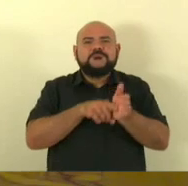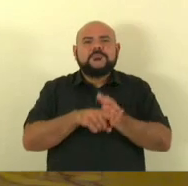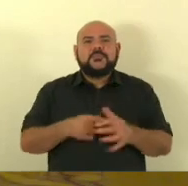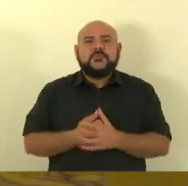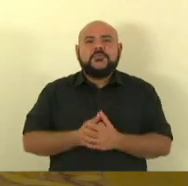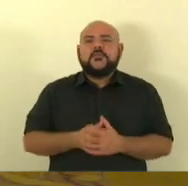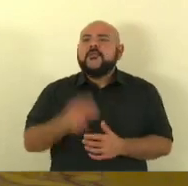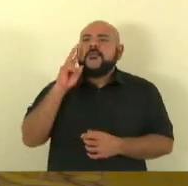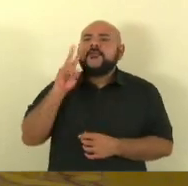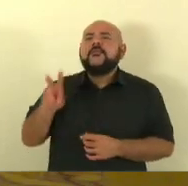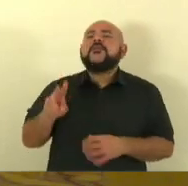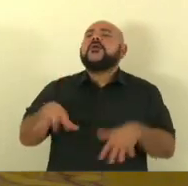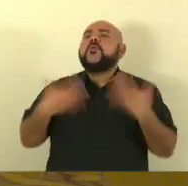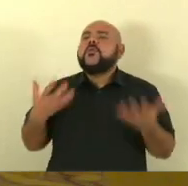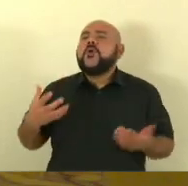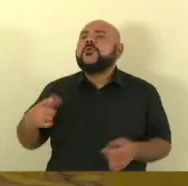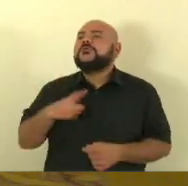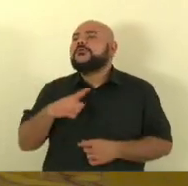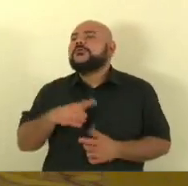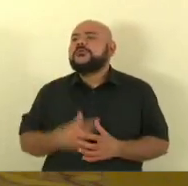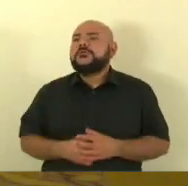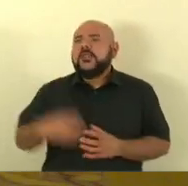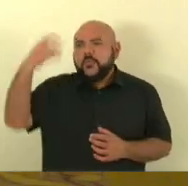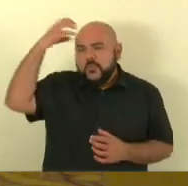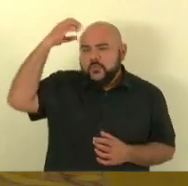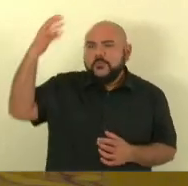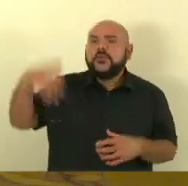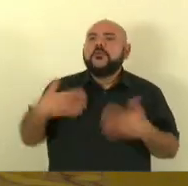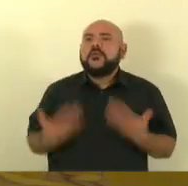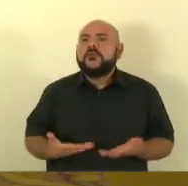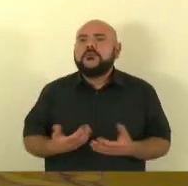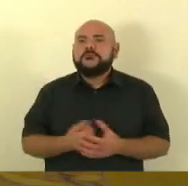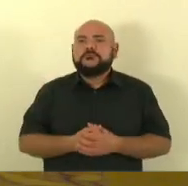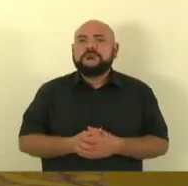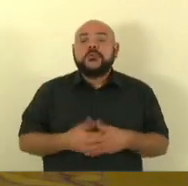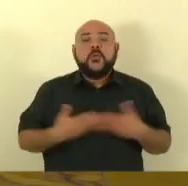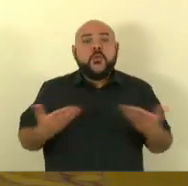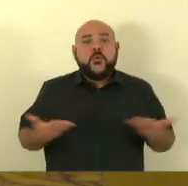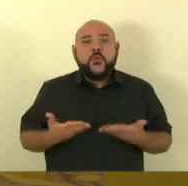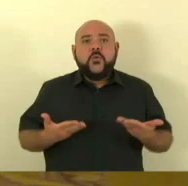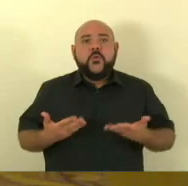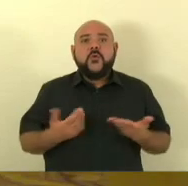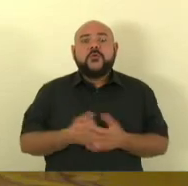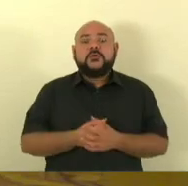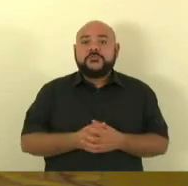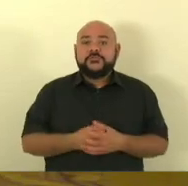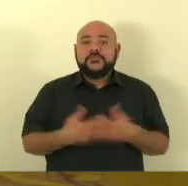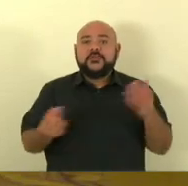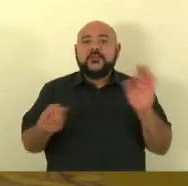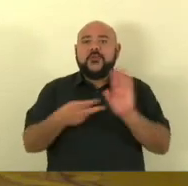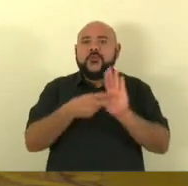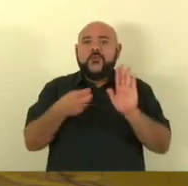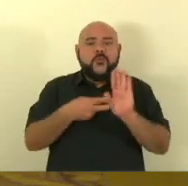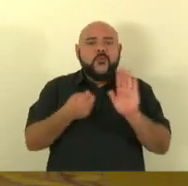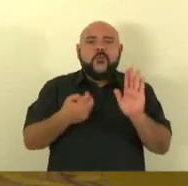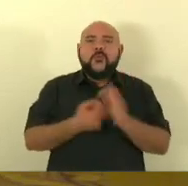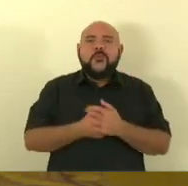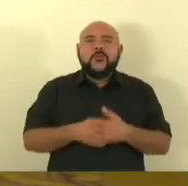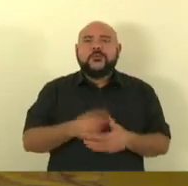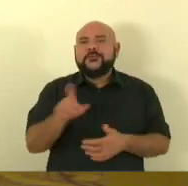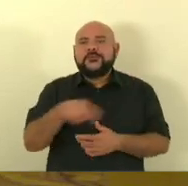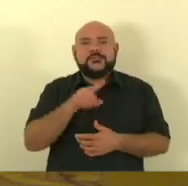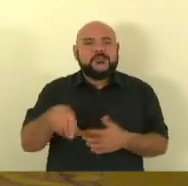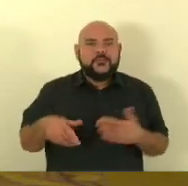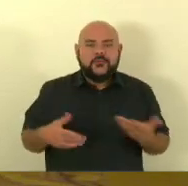punidos hoje num crime já prescrito num crime já prescrito uma criança de oito nove anos